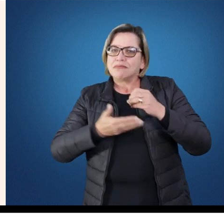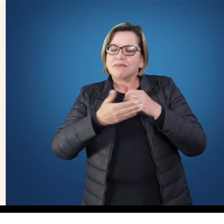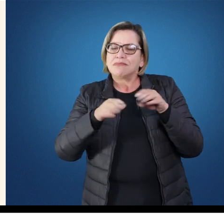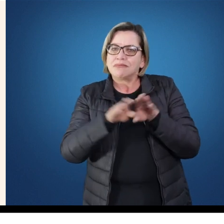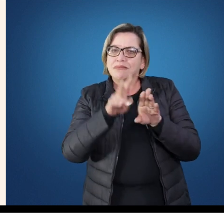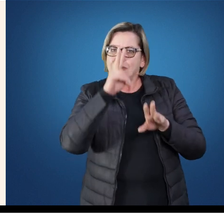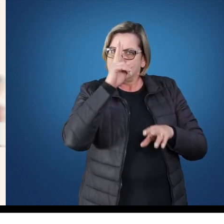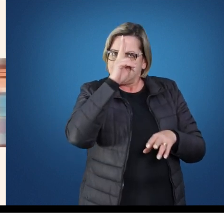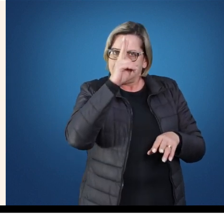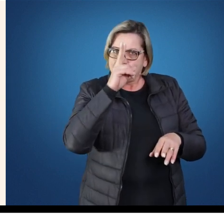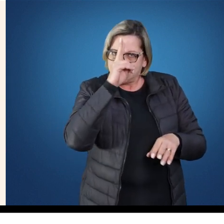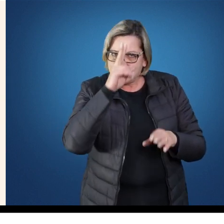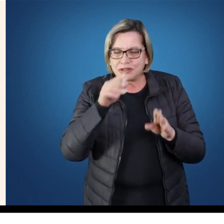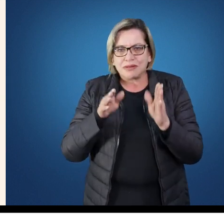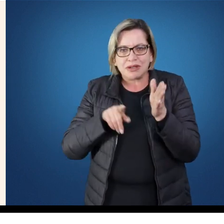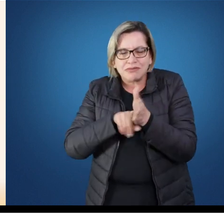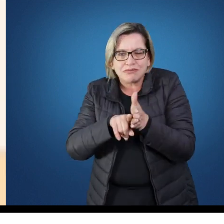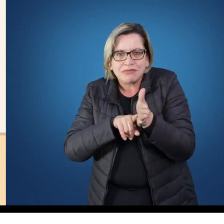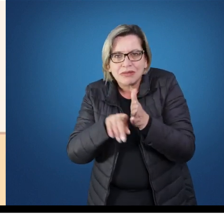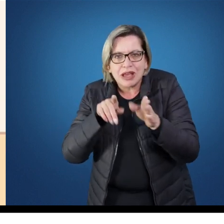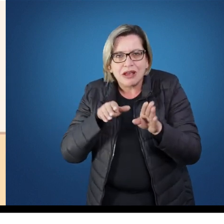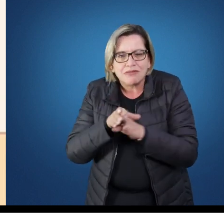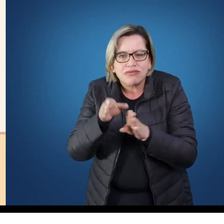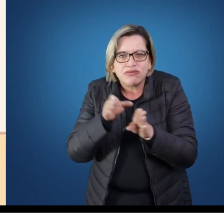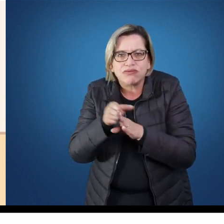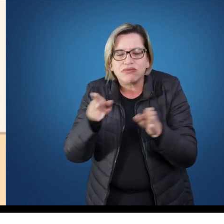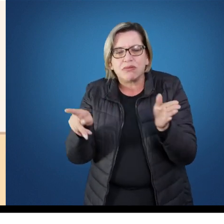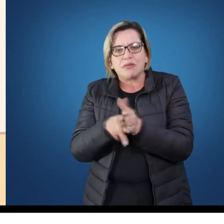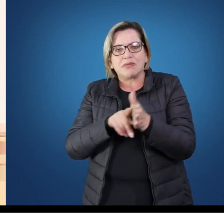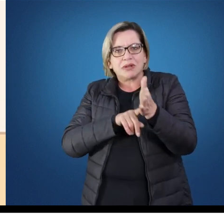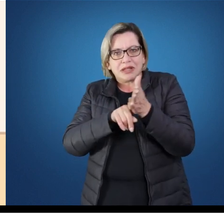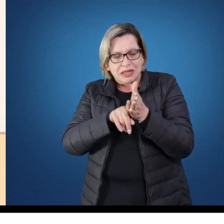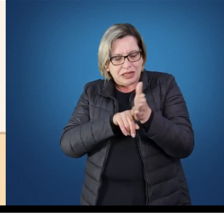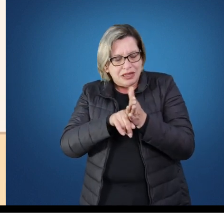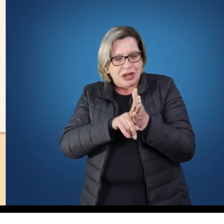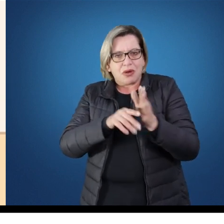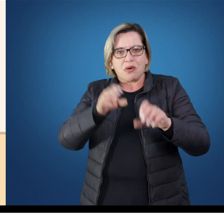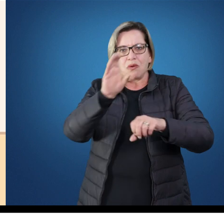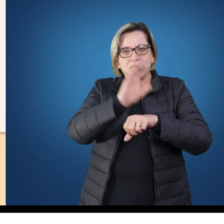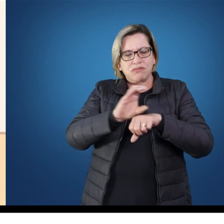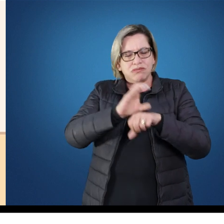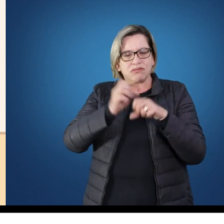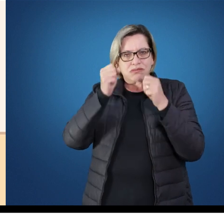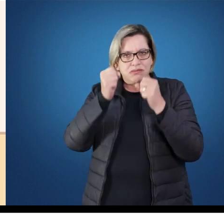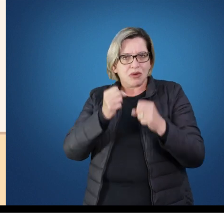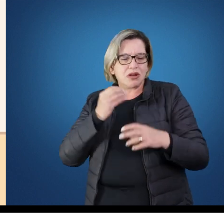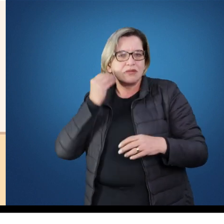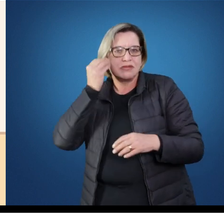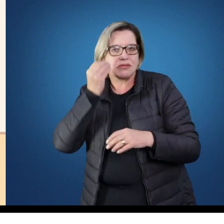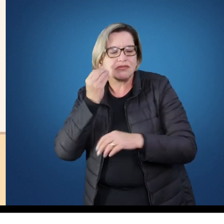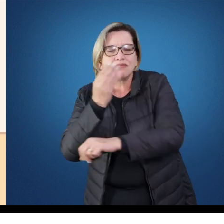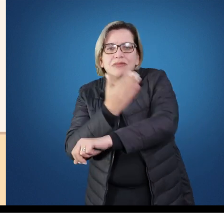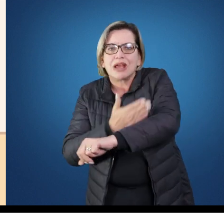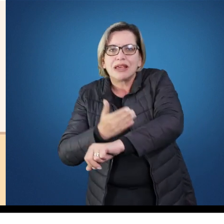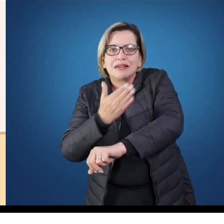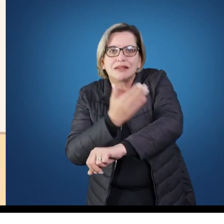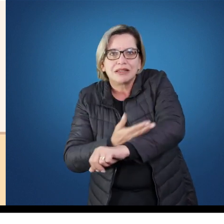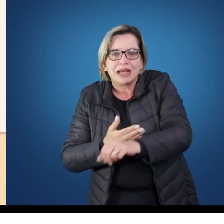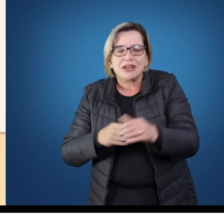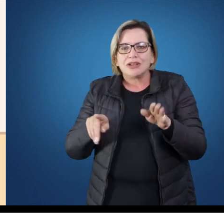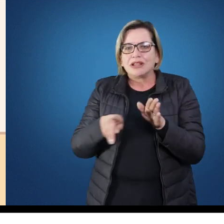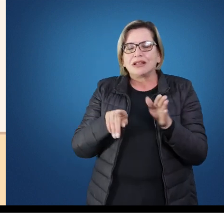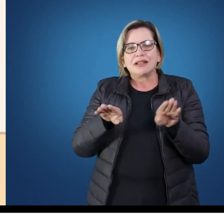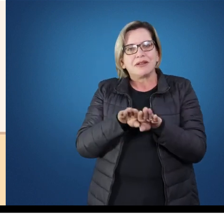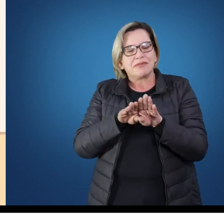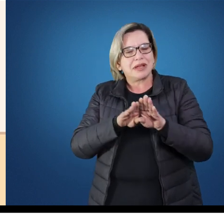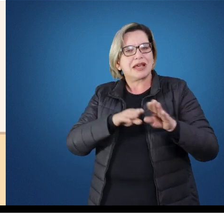orientações para o campo de pesquisa. O projeto do curso oferece condições para o profissional aplicar esses conhecimentos em estágios, extensão e